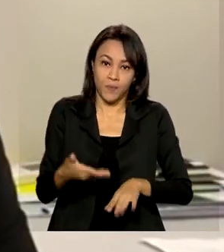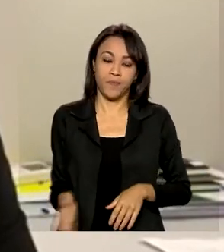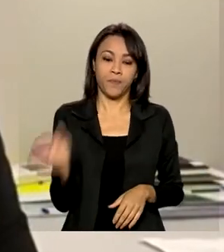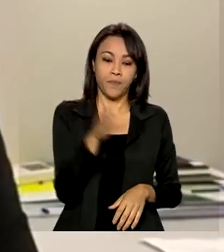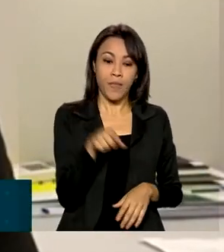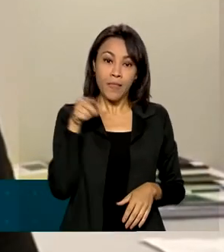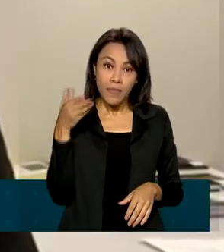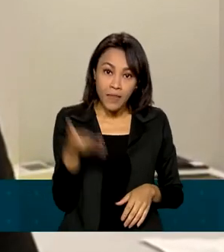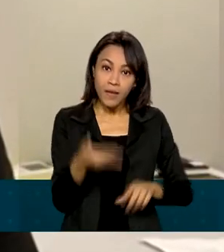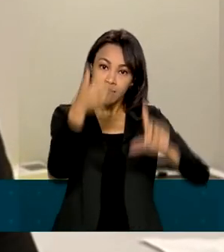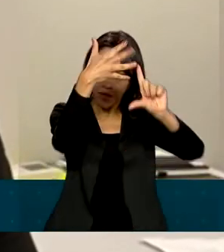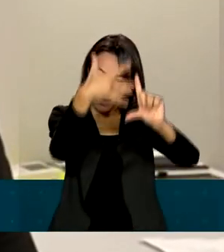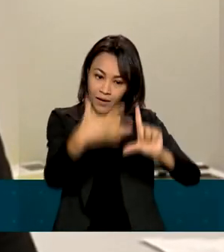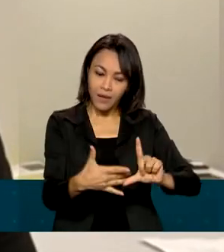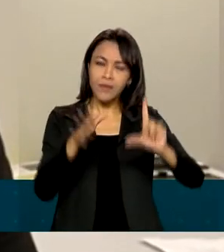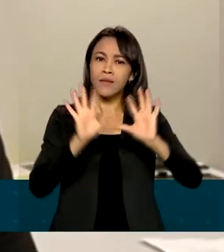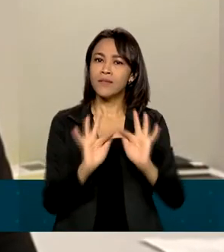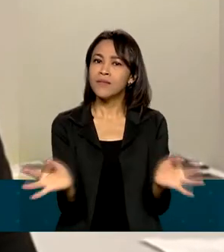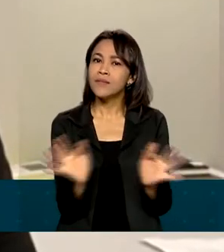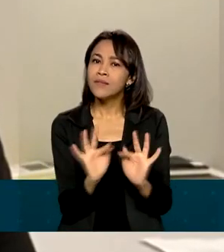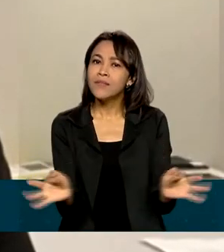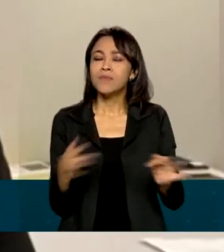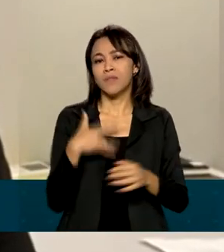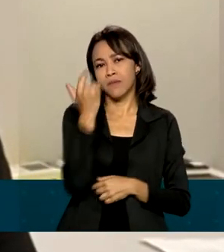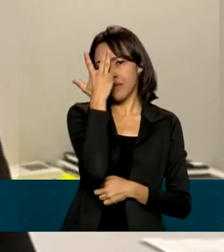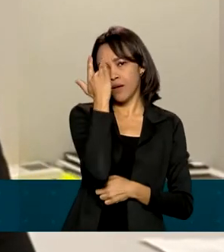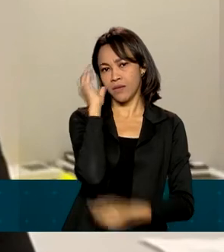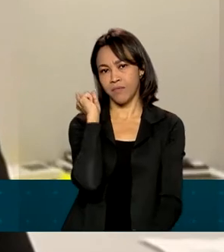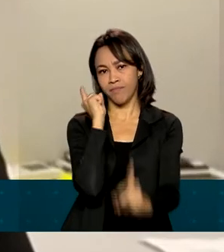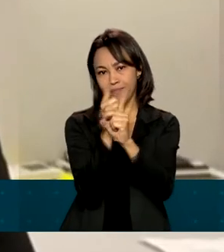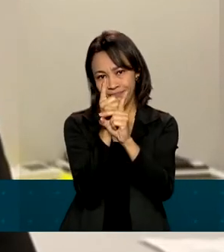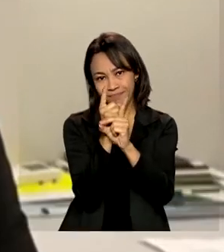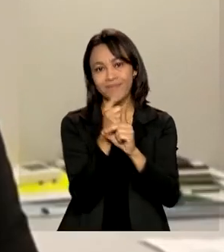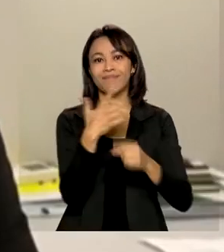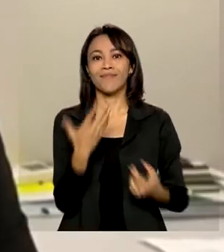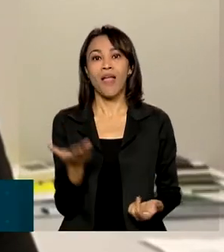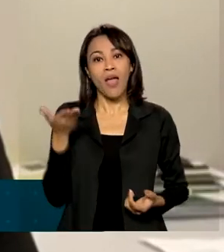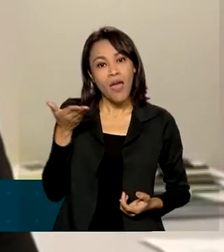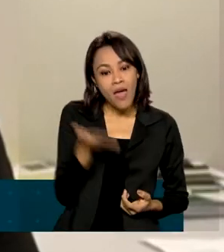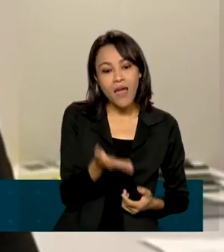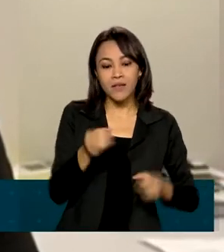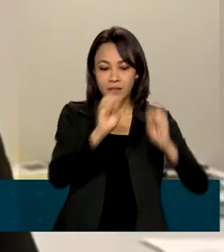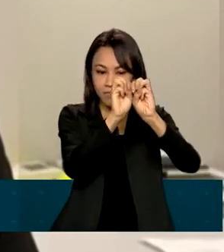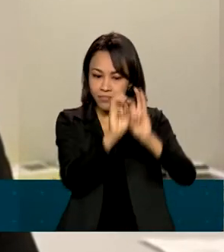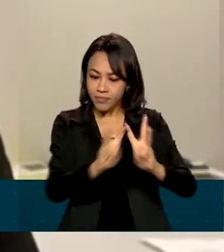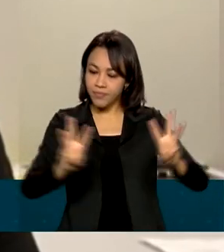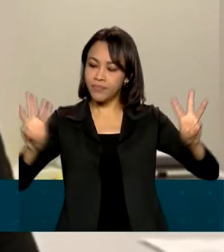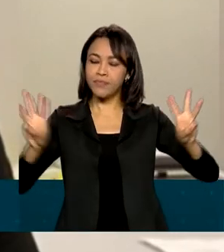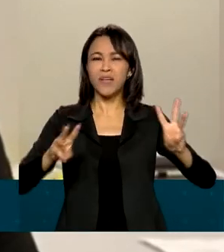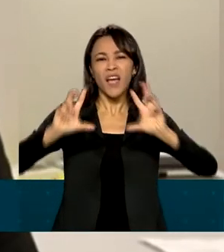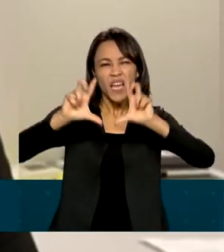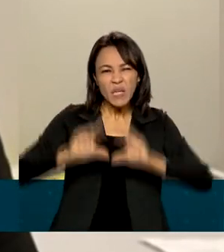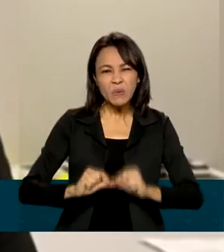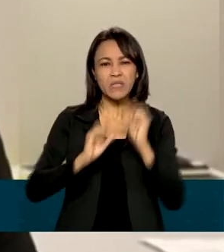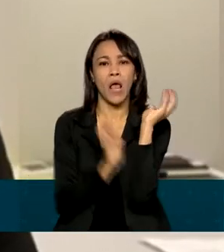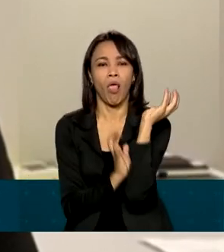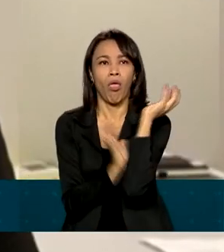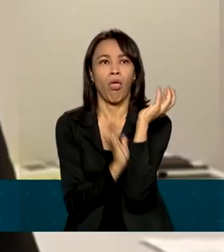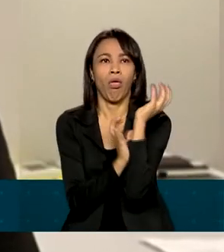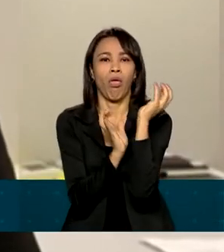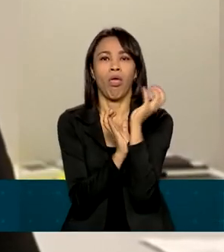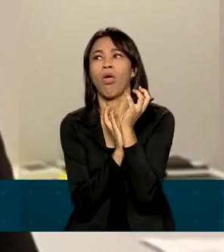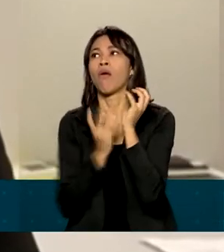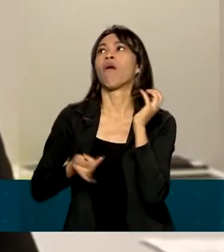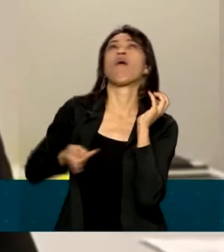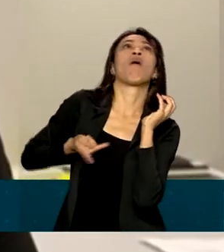.br agora está mais simples, intuitiva e personalizada. É o Gov.br combatendo a burocracia através da